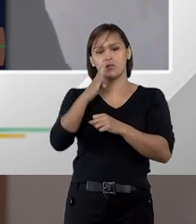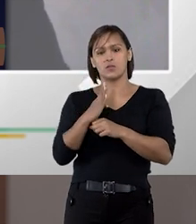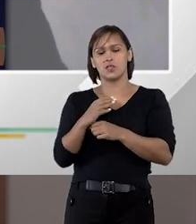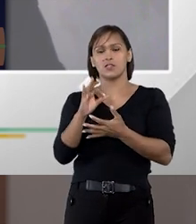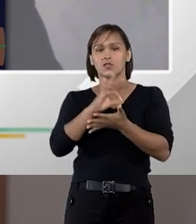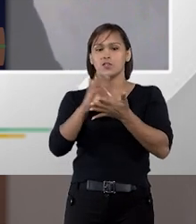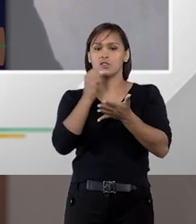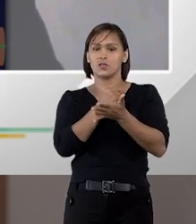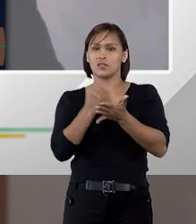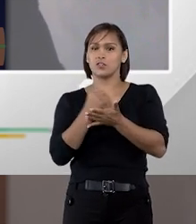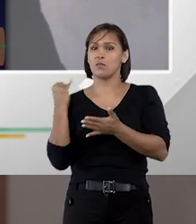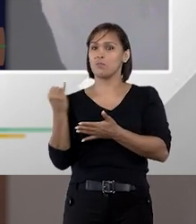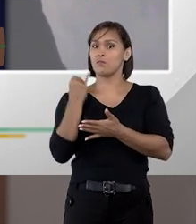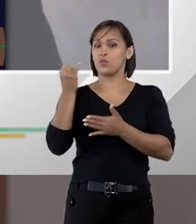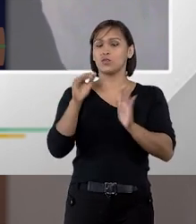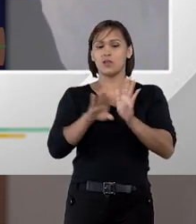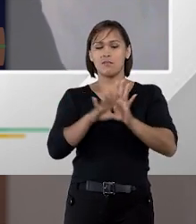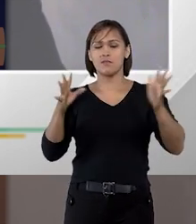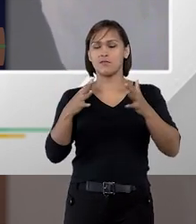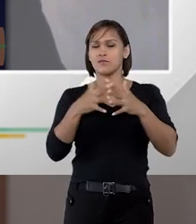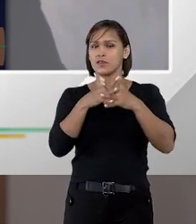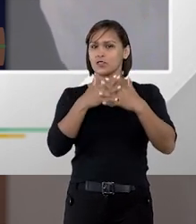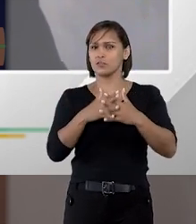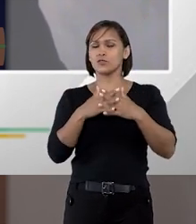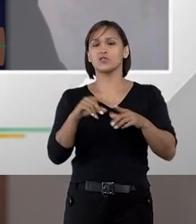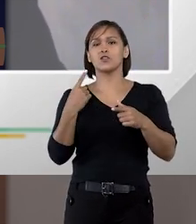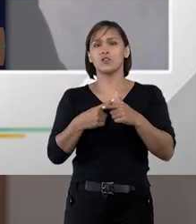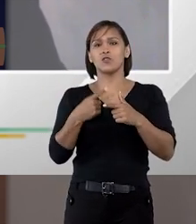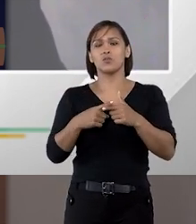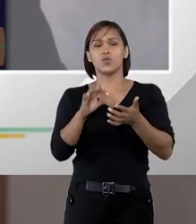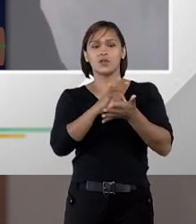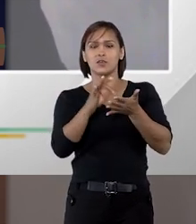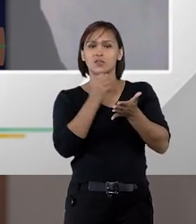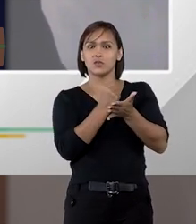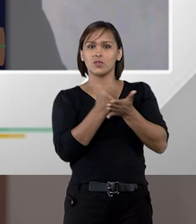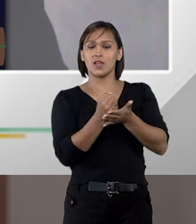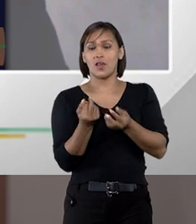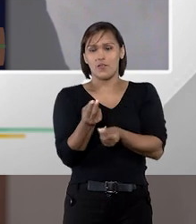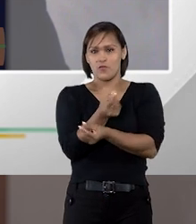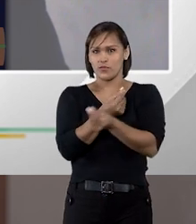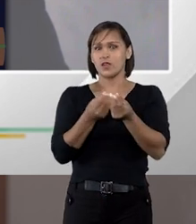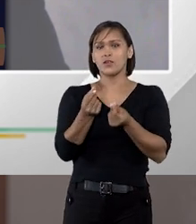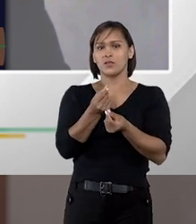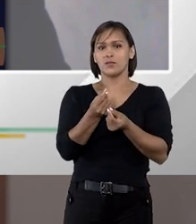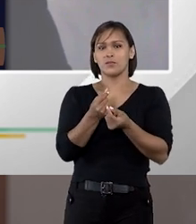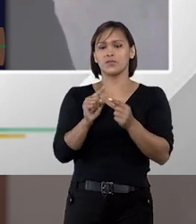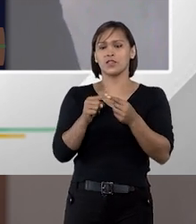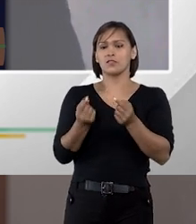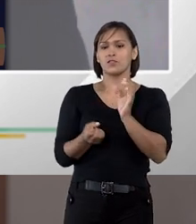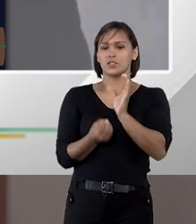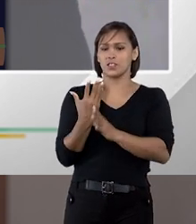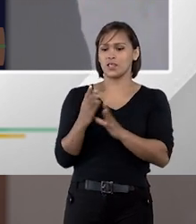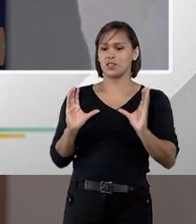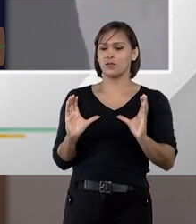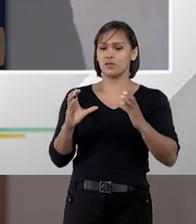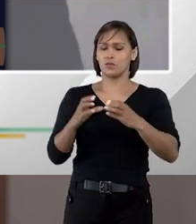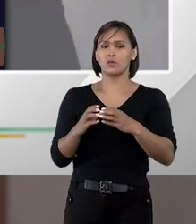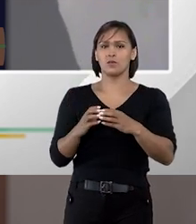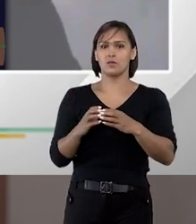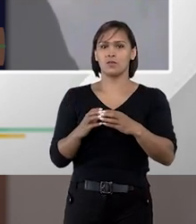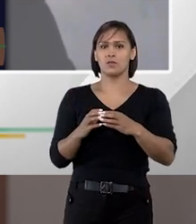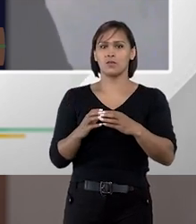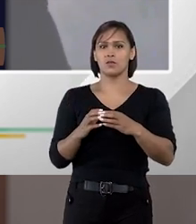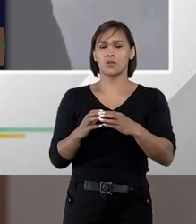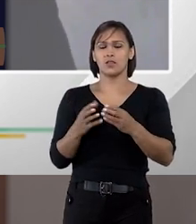nas grandes contratações nas contratações mais complexas porque o disputas de board ele envolve custos você criar um comitê